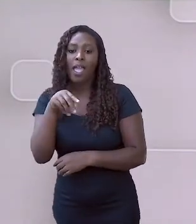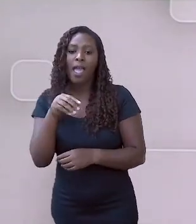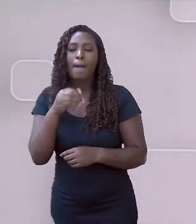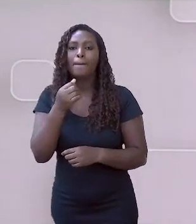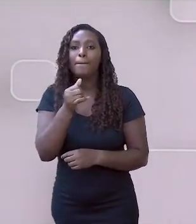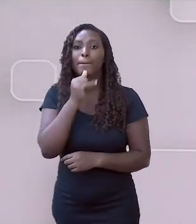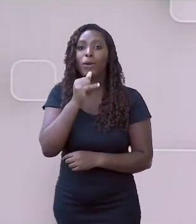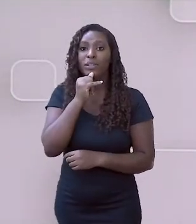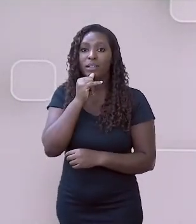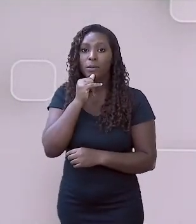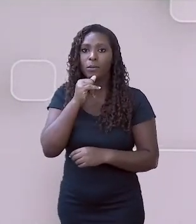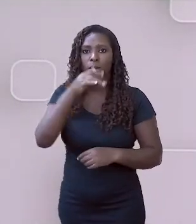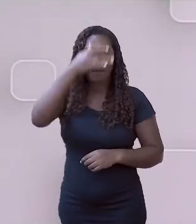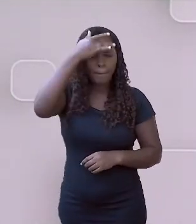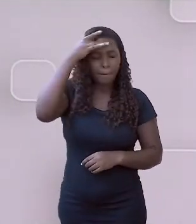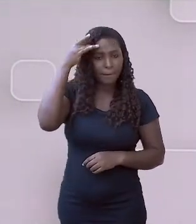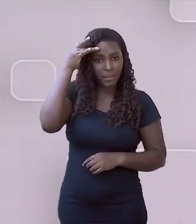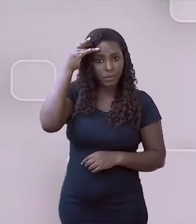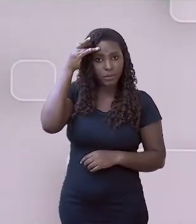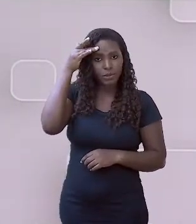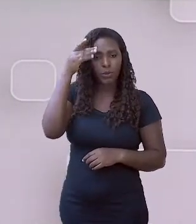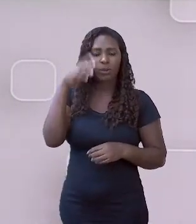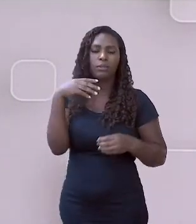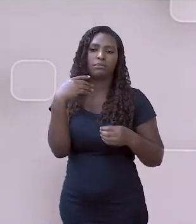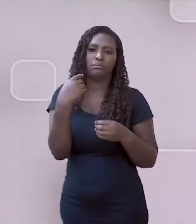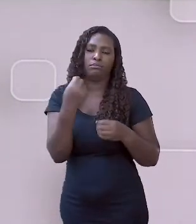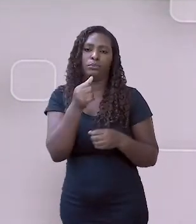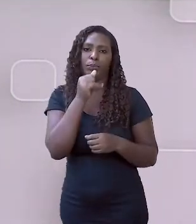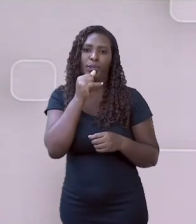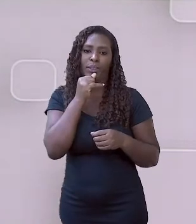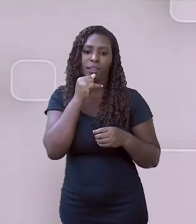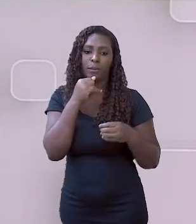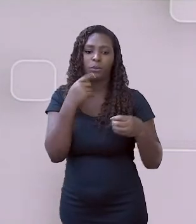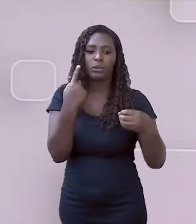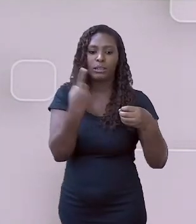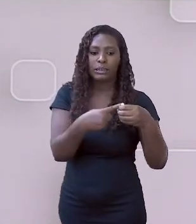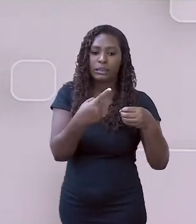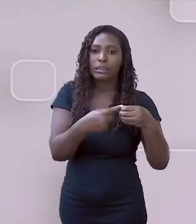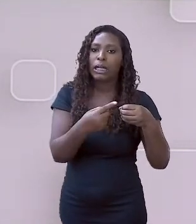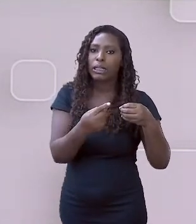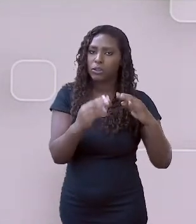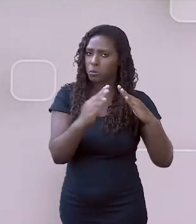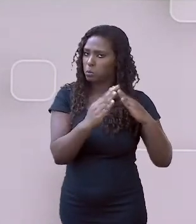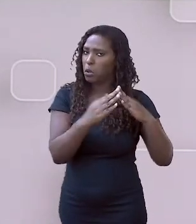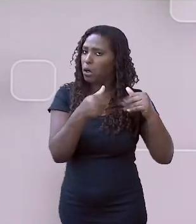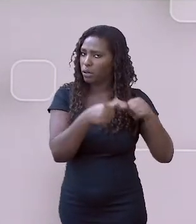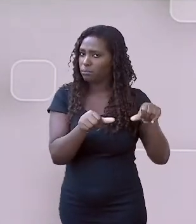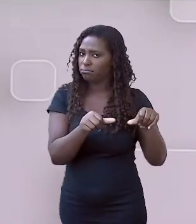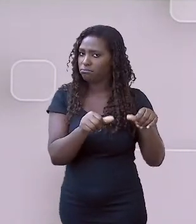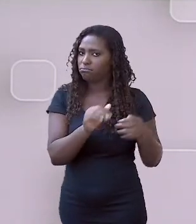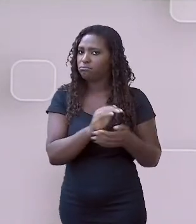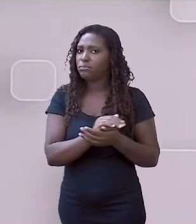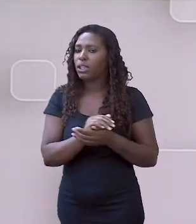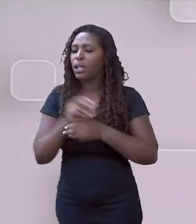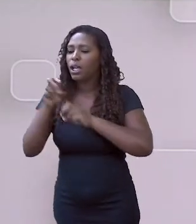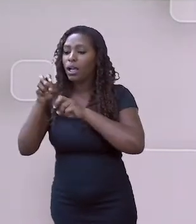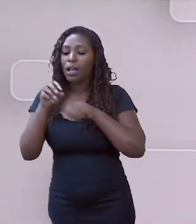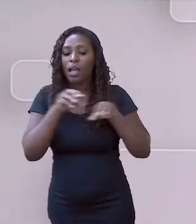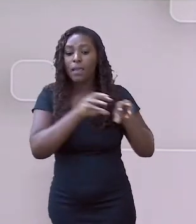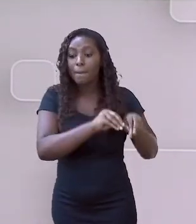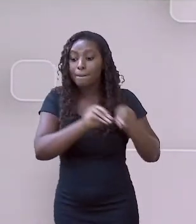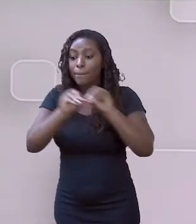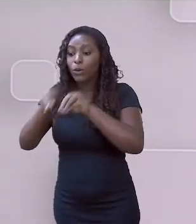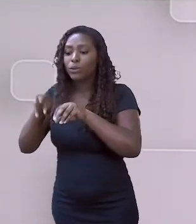Eu sou obrigada a dizer assim, olha, acontece. Eu não moro dentro da cidade, mas eu vou explicar que a